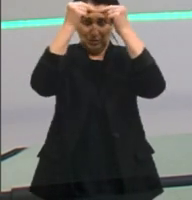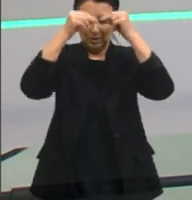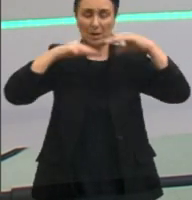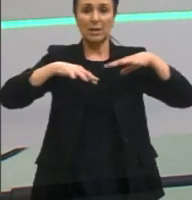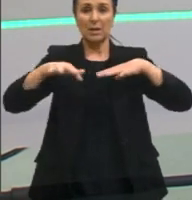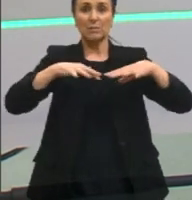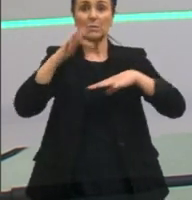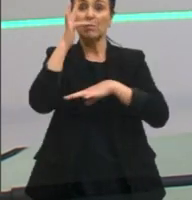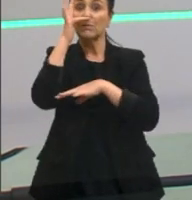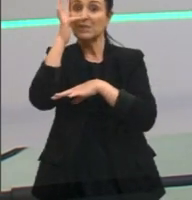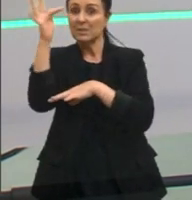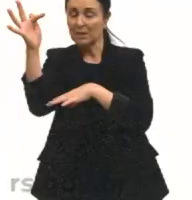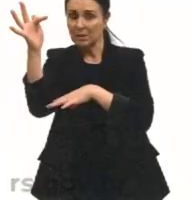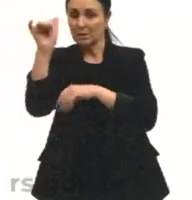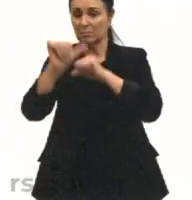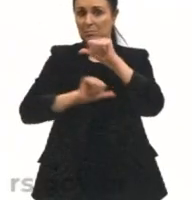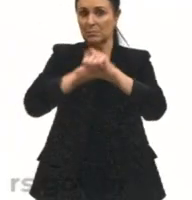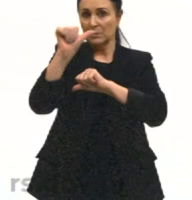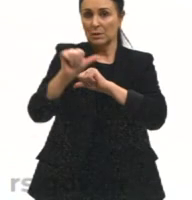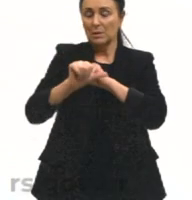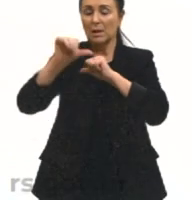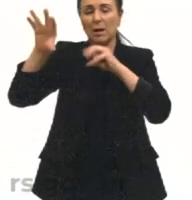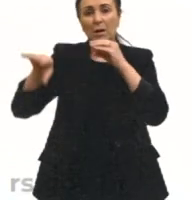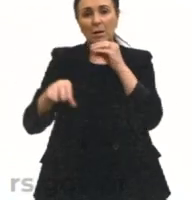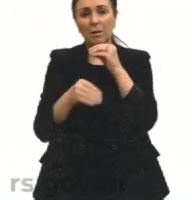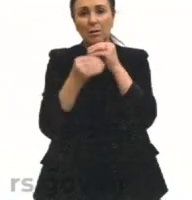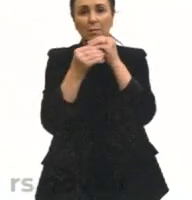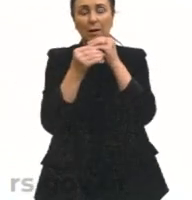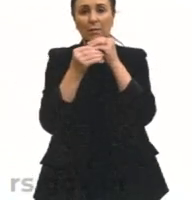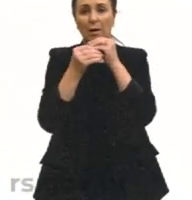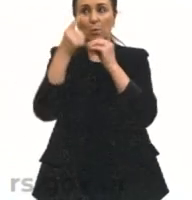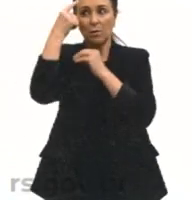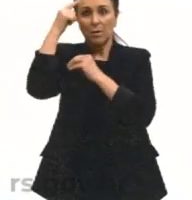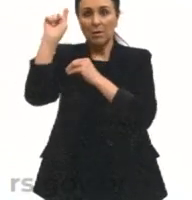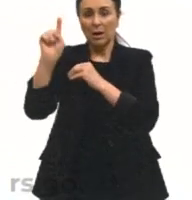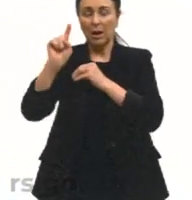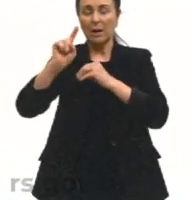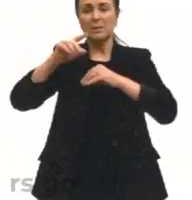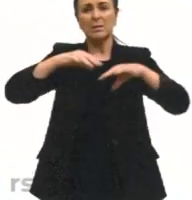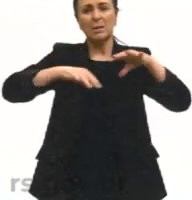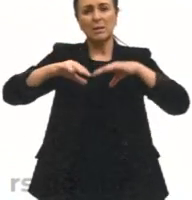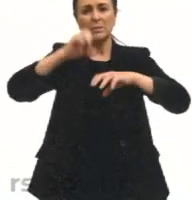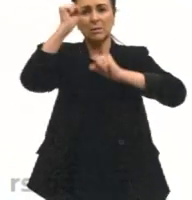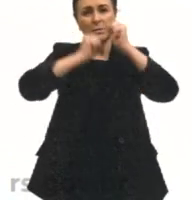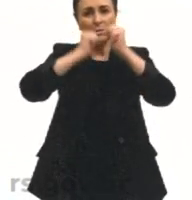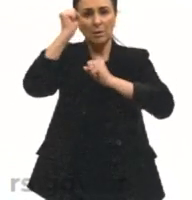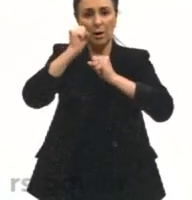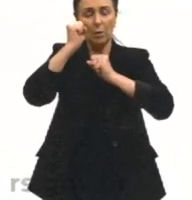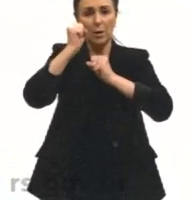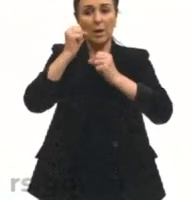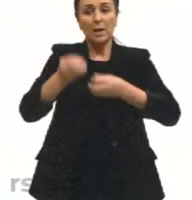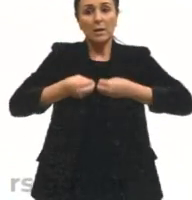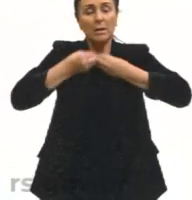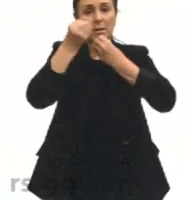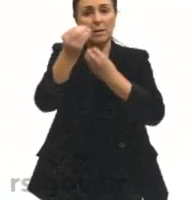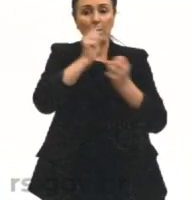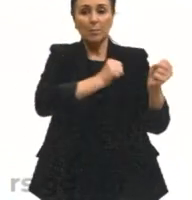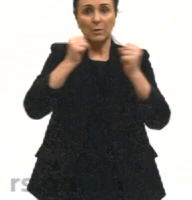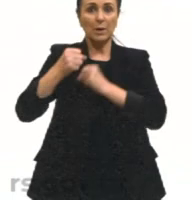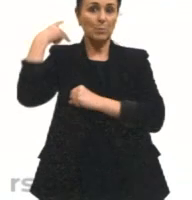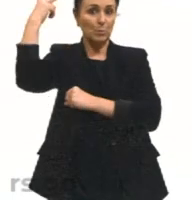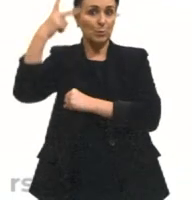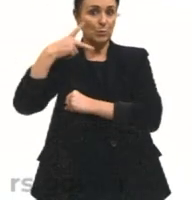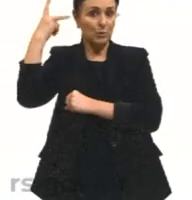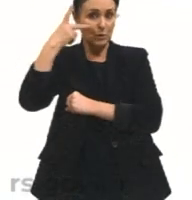Francesa vem completar os ideais da Revolução Industrial que vai dar poder político a esses burgueses que até